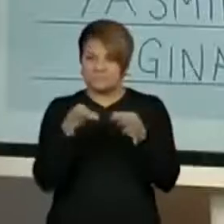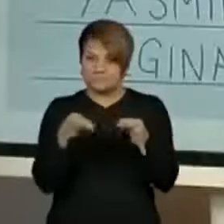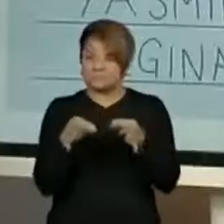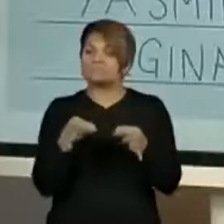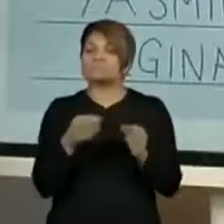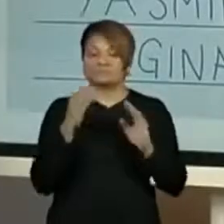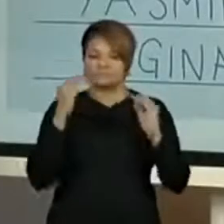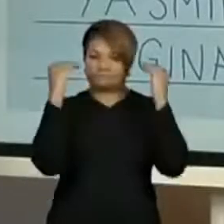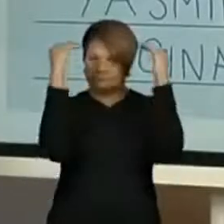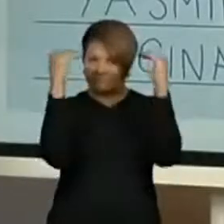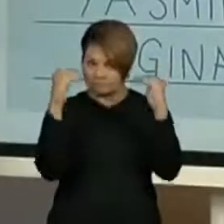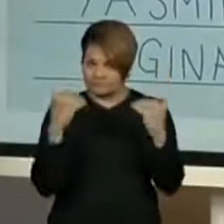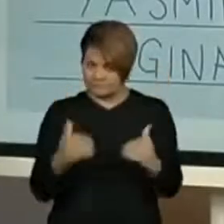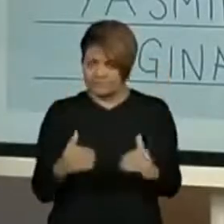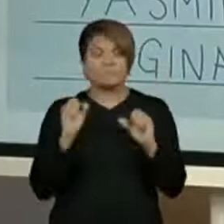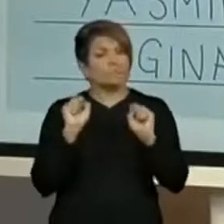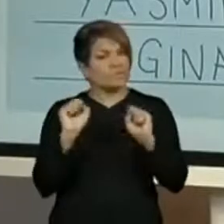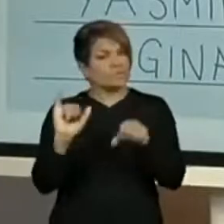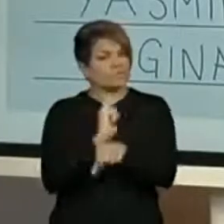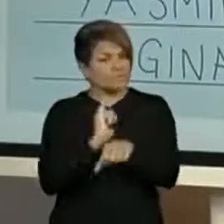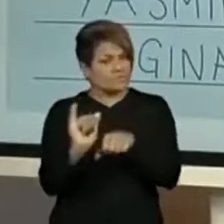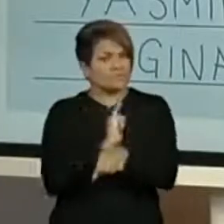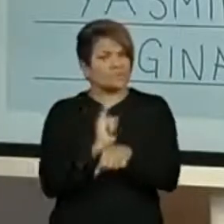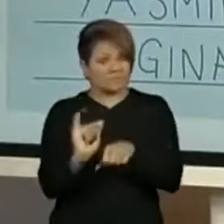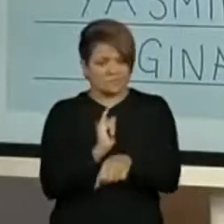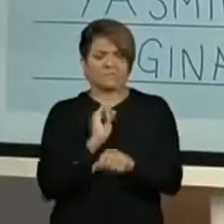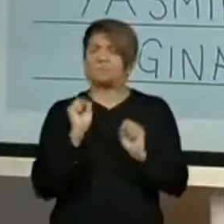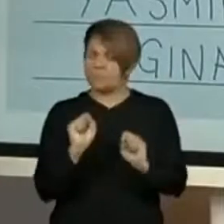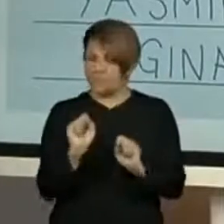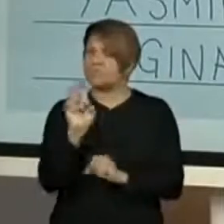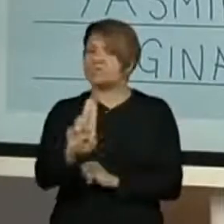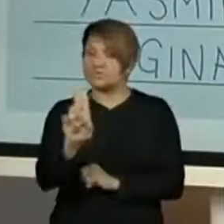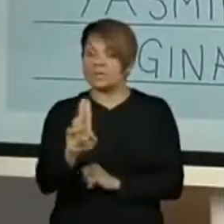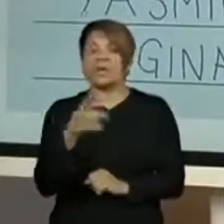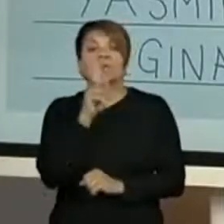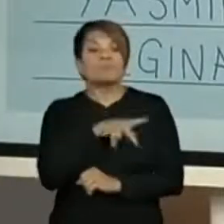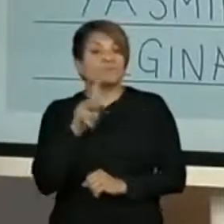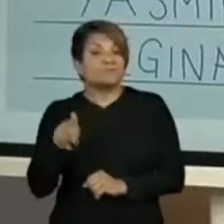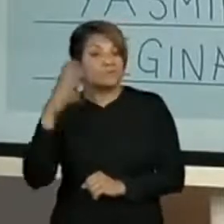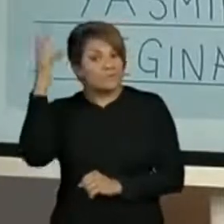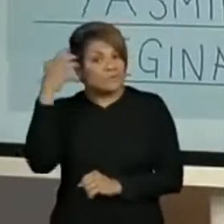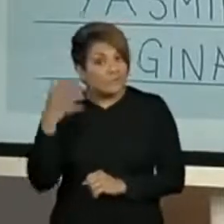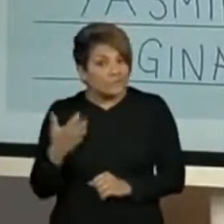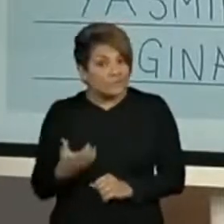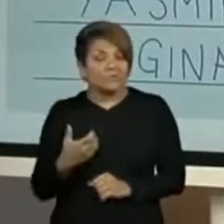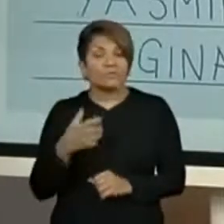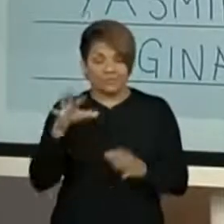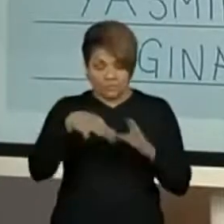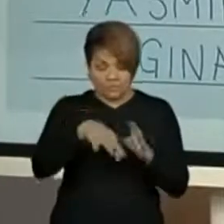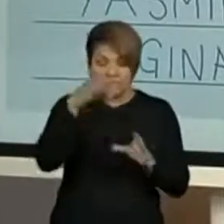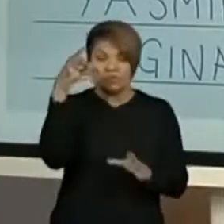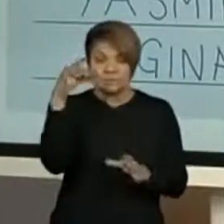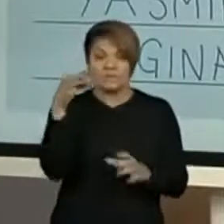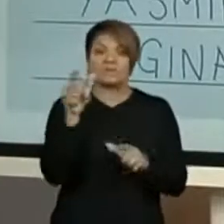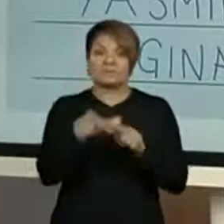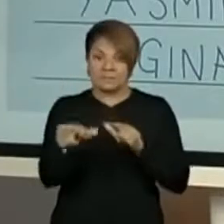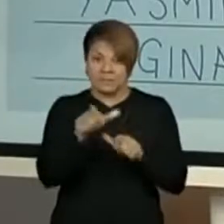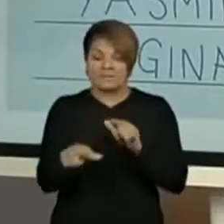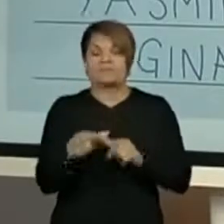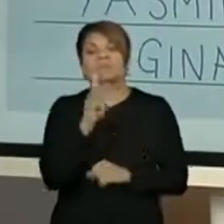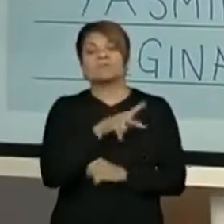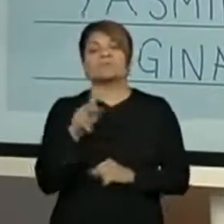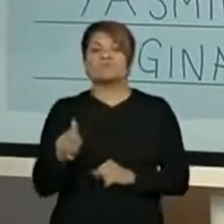também podem usar essa estratégia aí para colocar. A professora Vivi foi sorteando as letras e a professora Kelly já foi